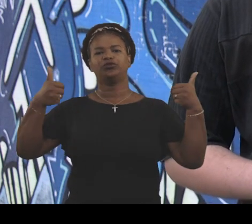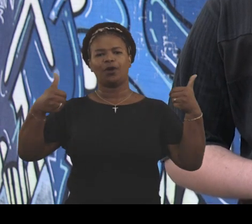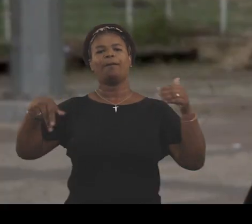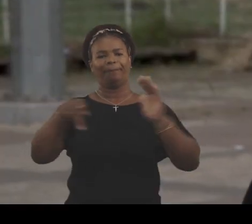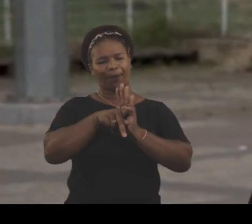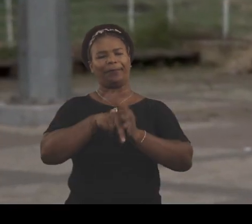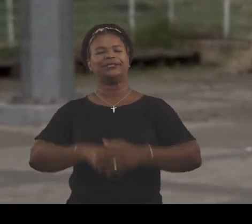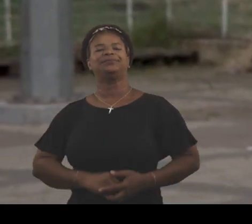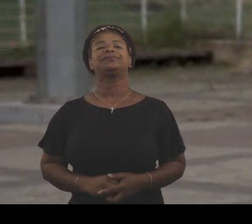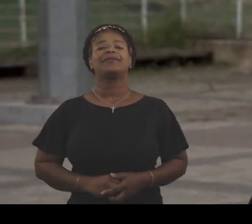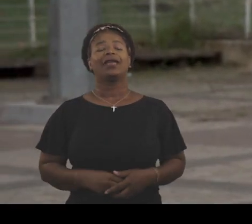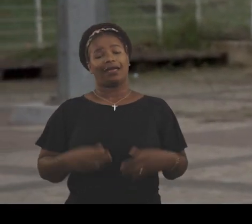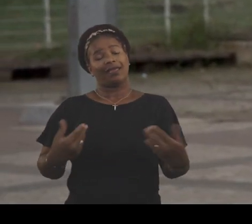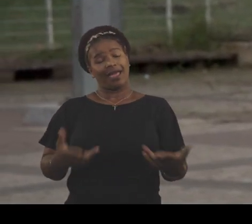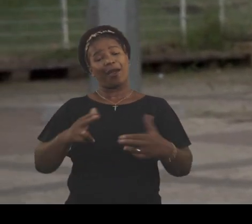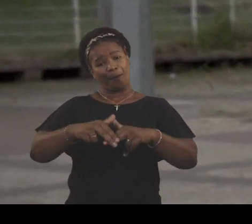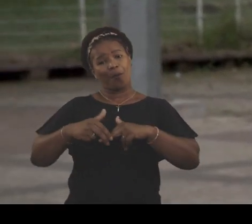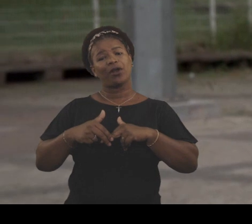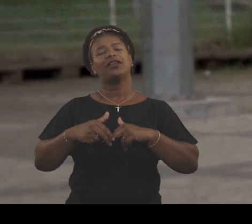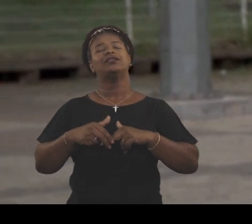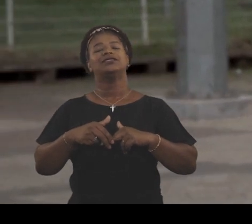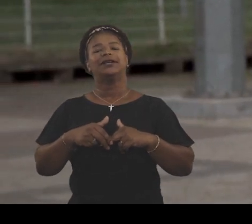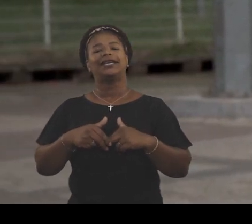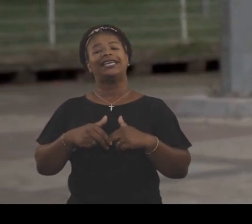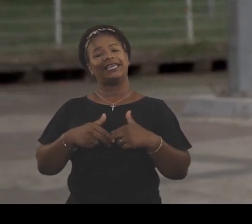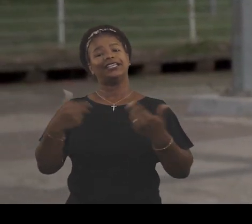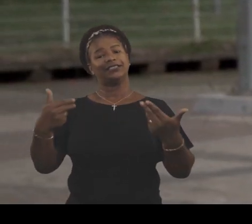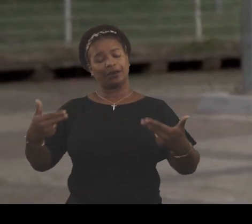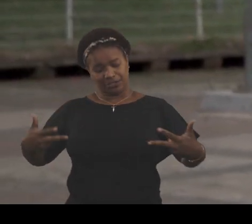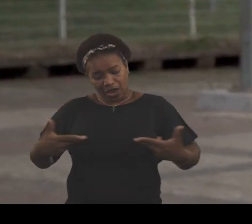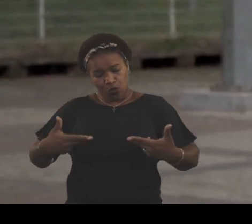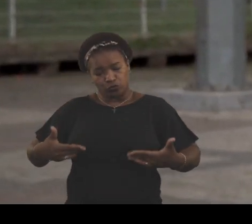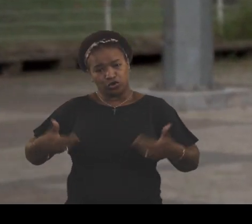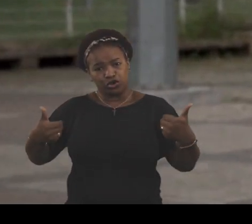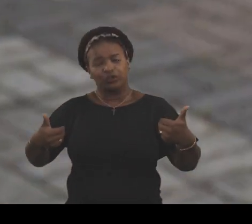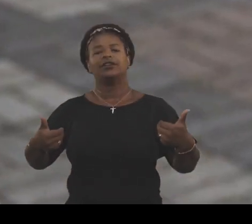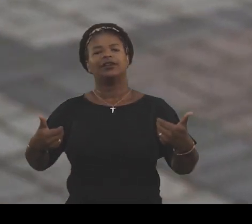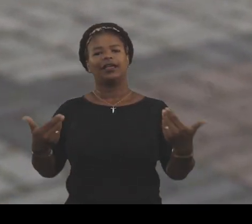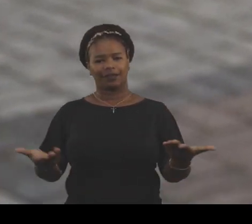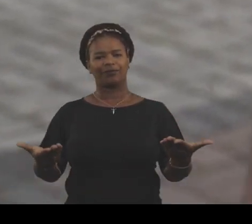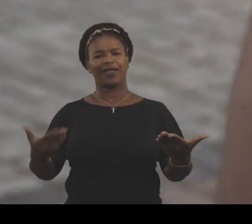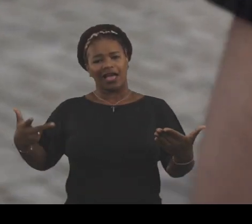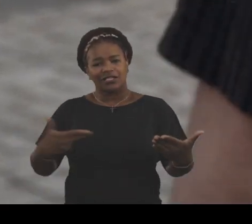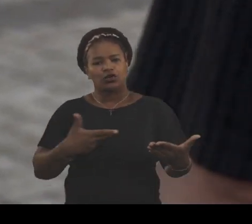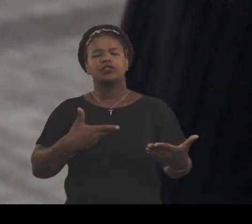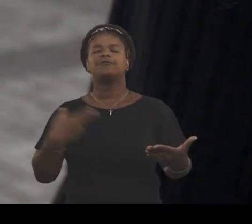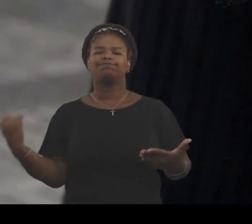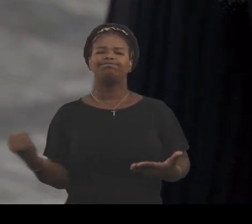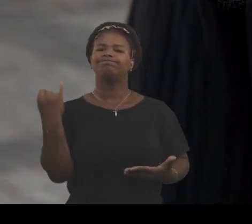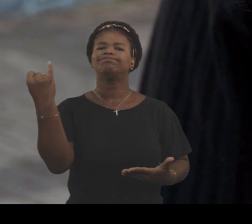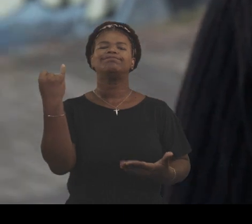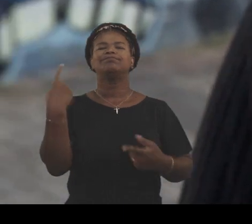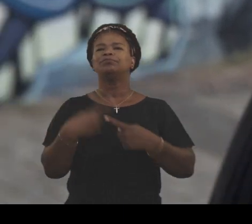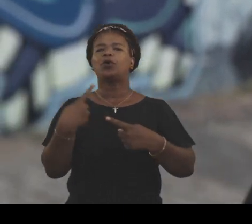mastectomia masculinizadora, que é o fato de a retirada dos seios. Essa cirurgia para